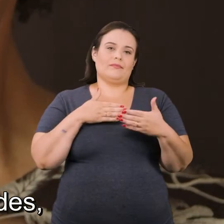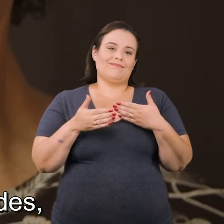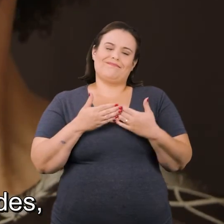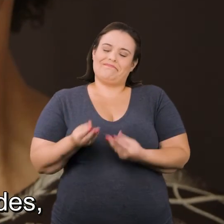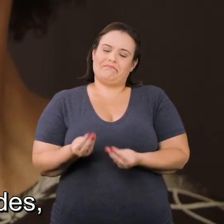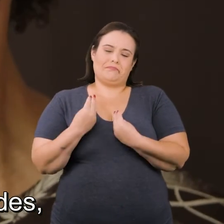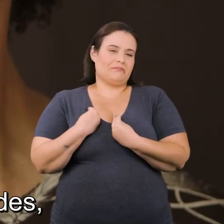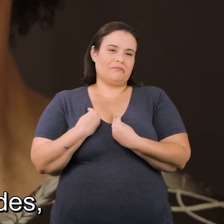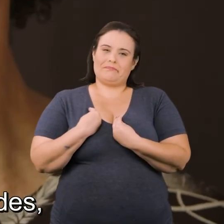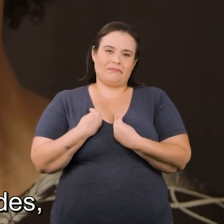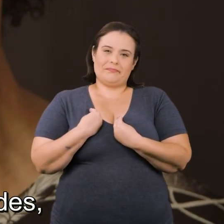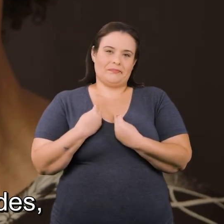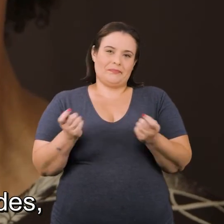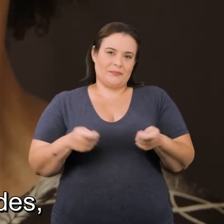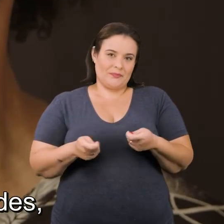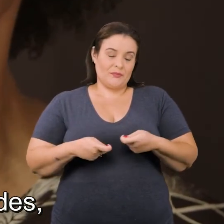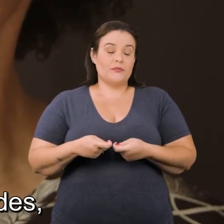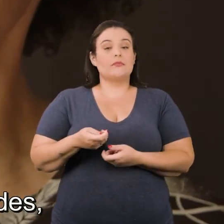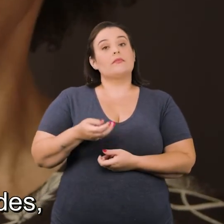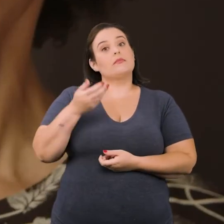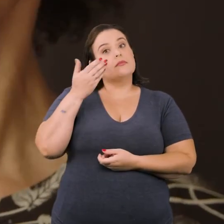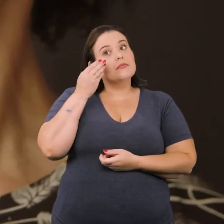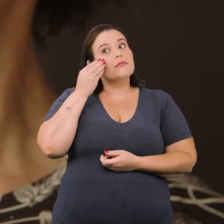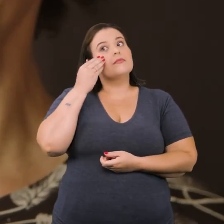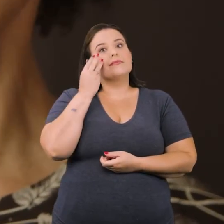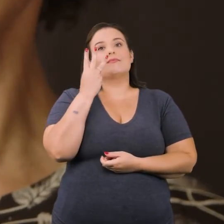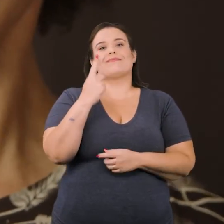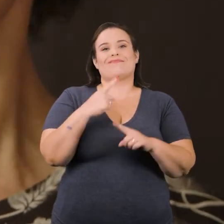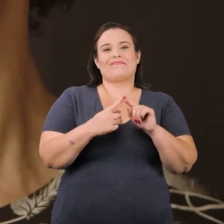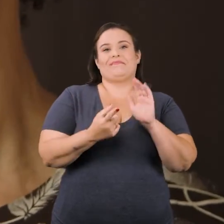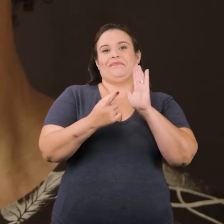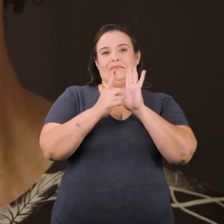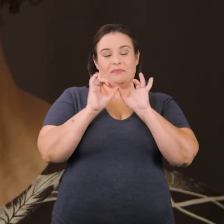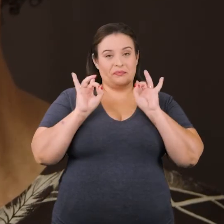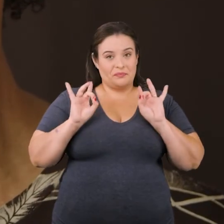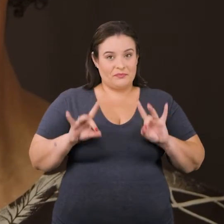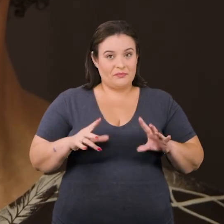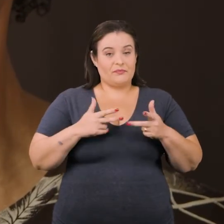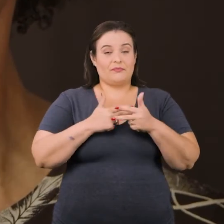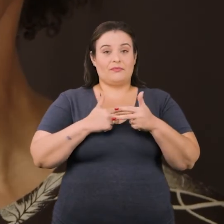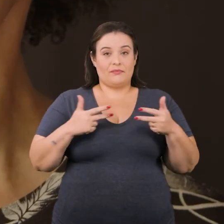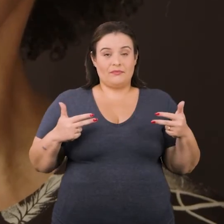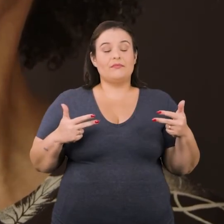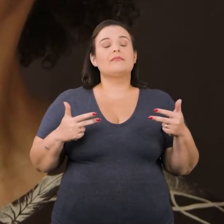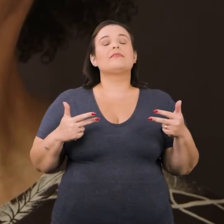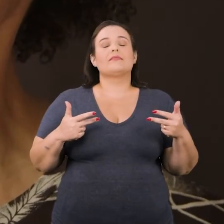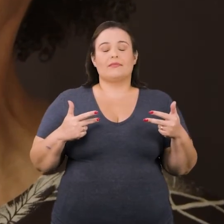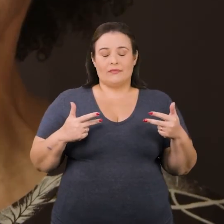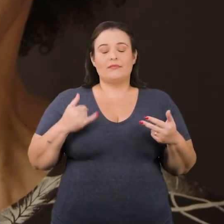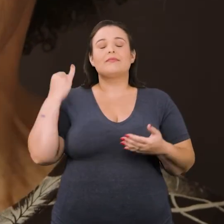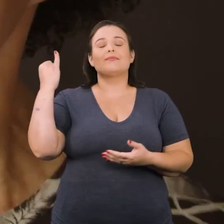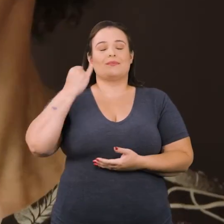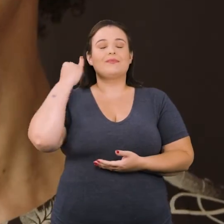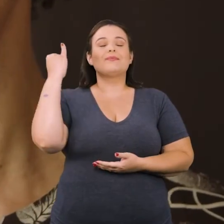mesmo o meio não nos ofertando essas possibilidades, de tentar umas três vezes antes de desistir de algo que